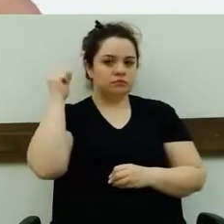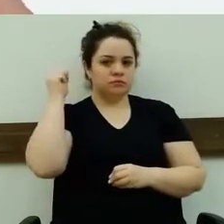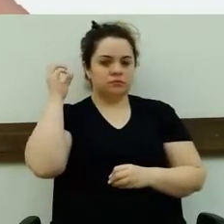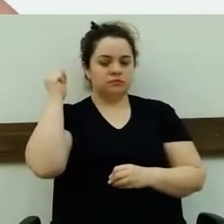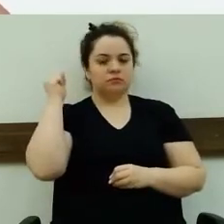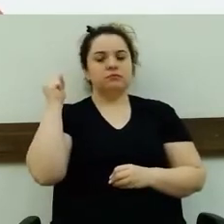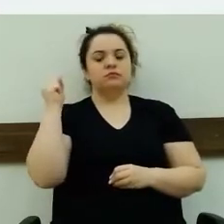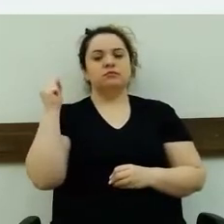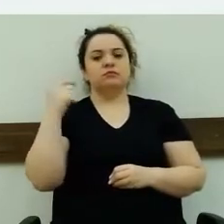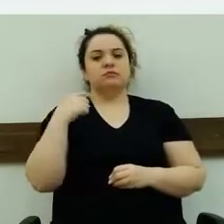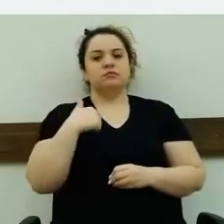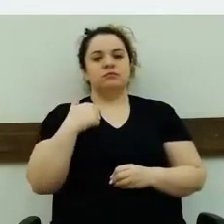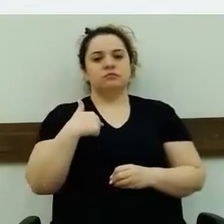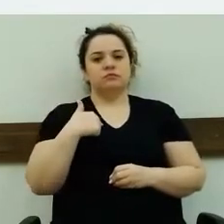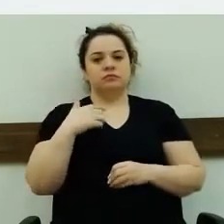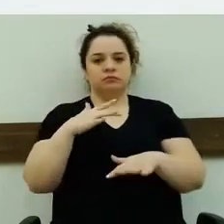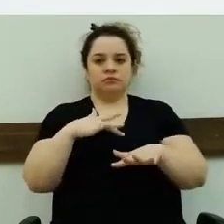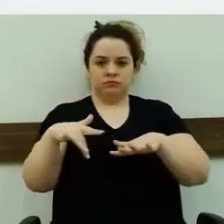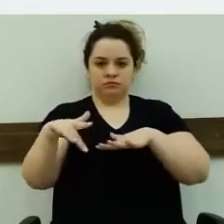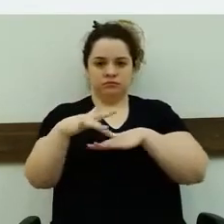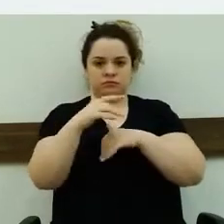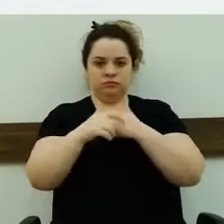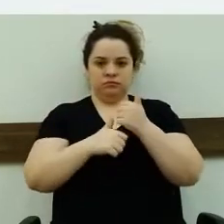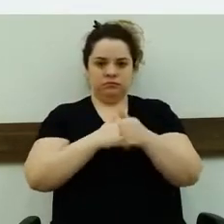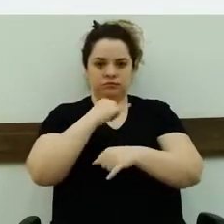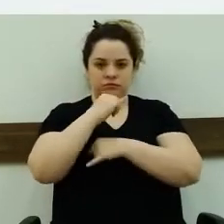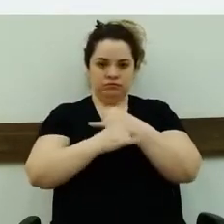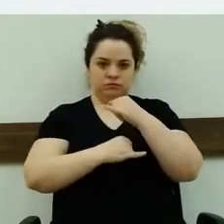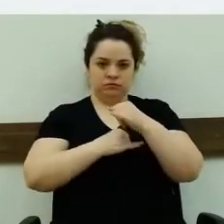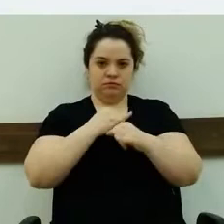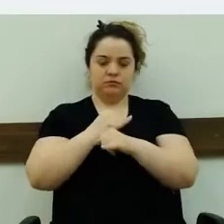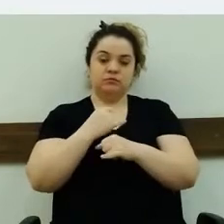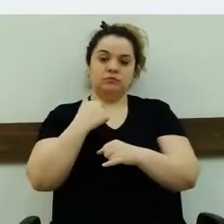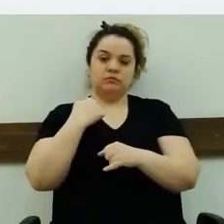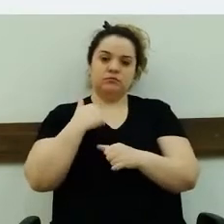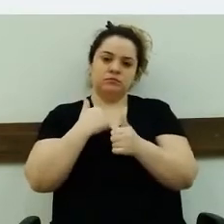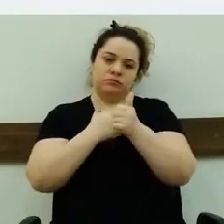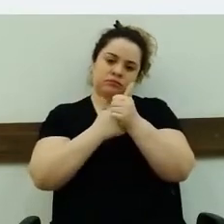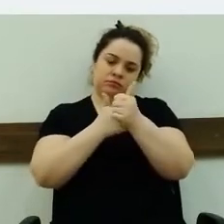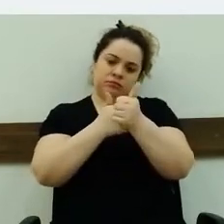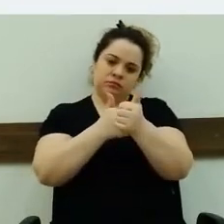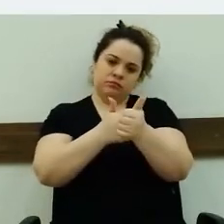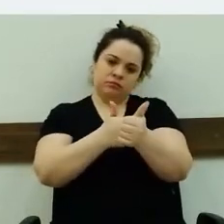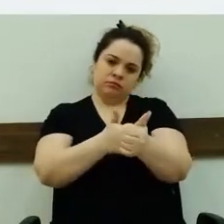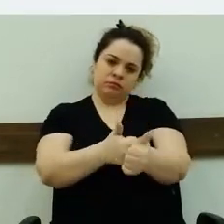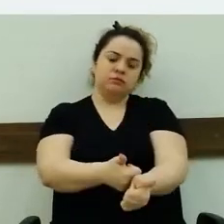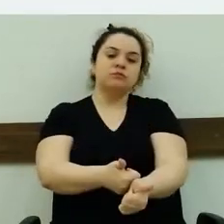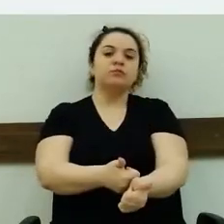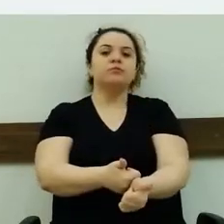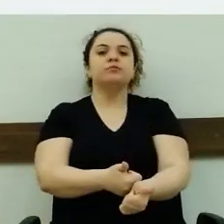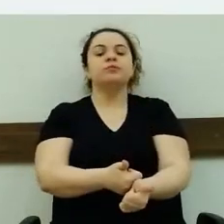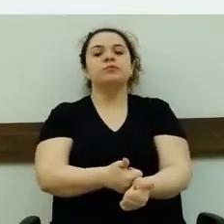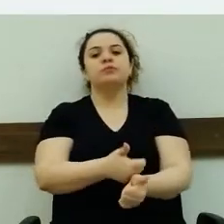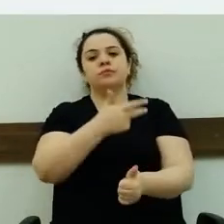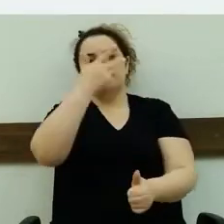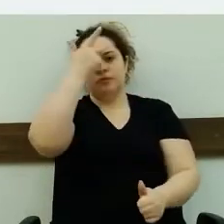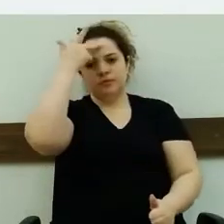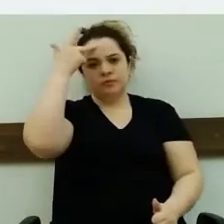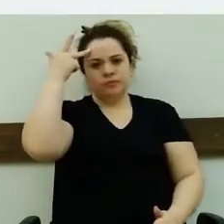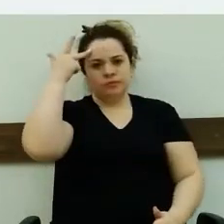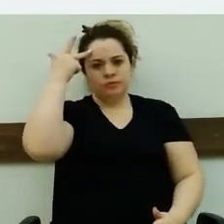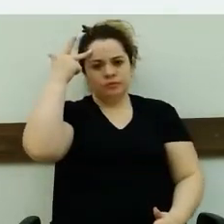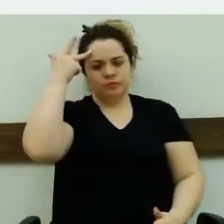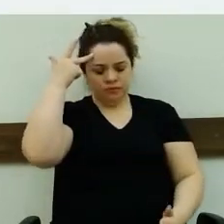eu estou acompanhando o movimento do pessoal que está contra as